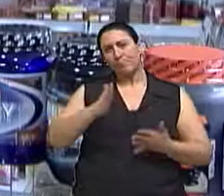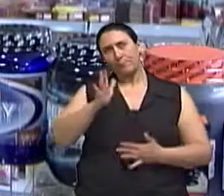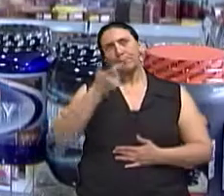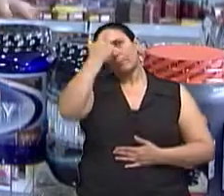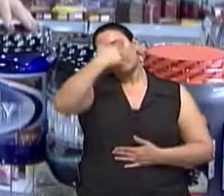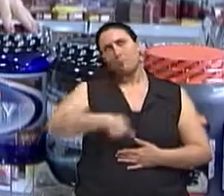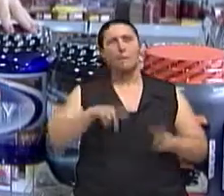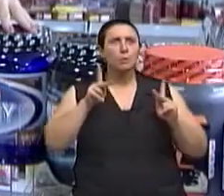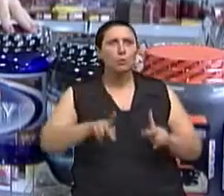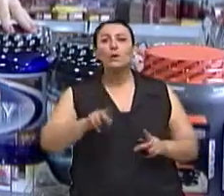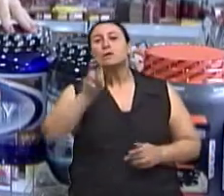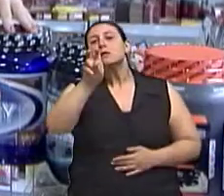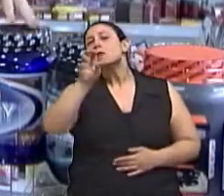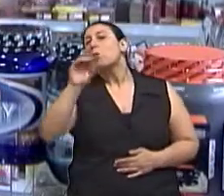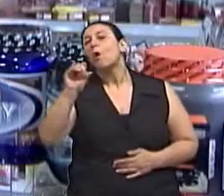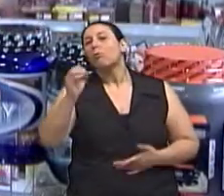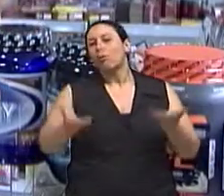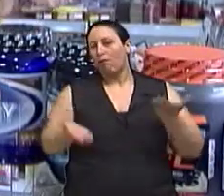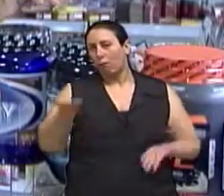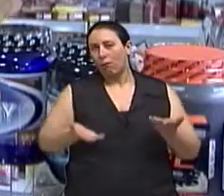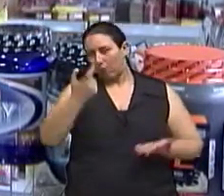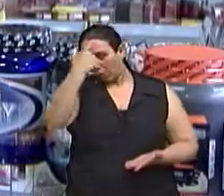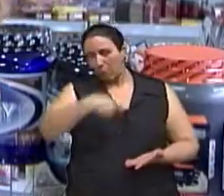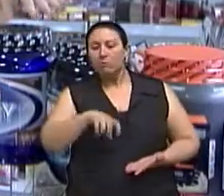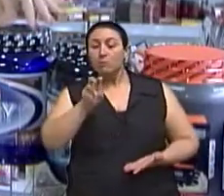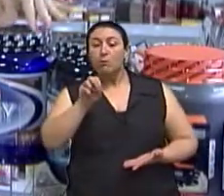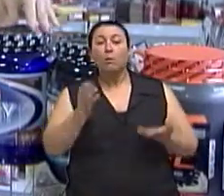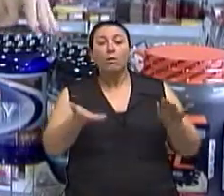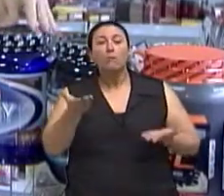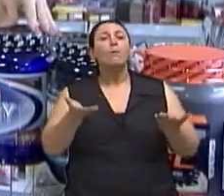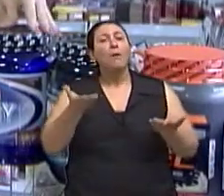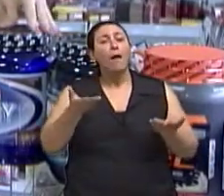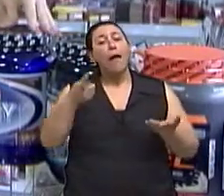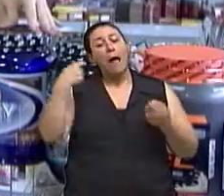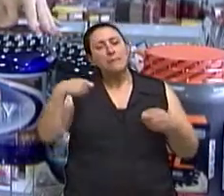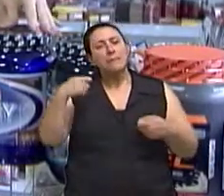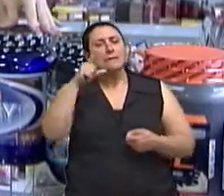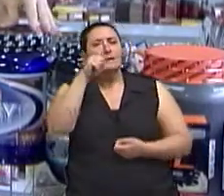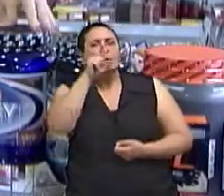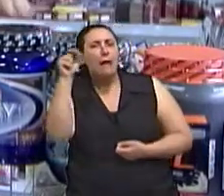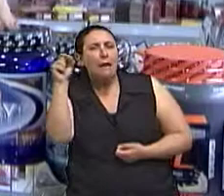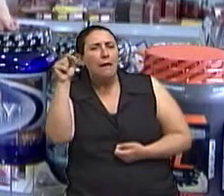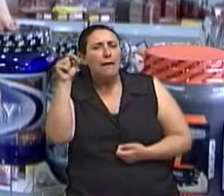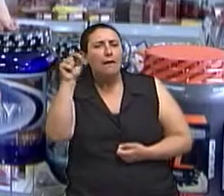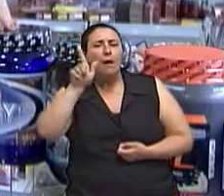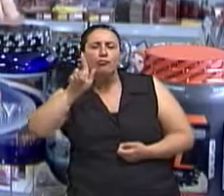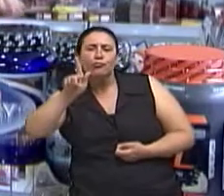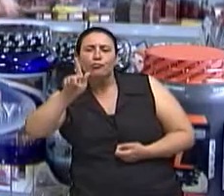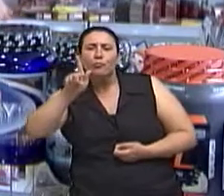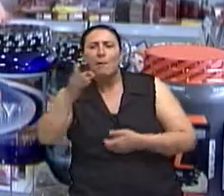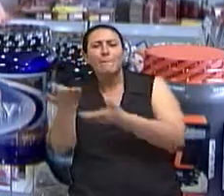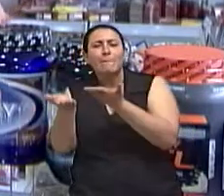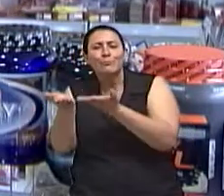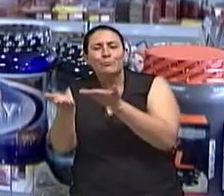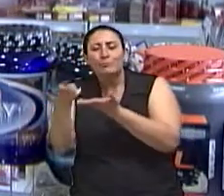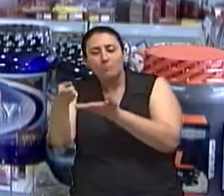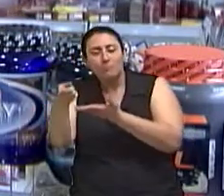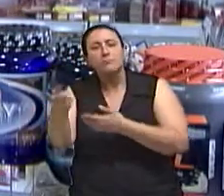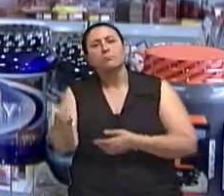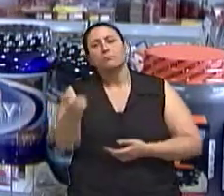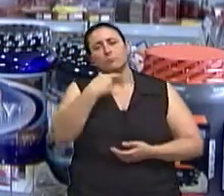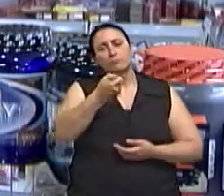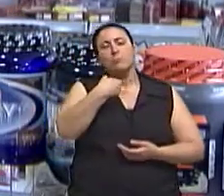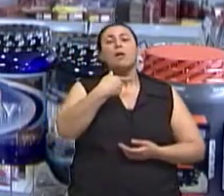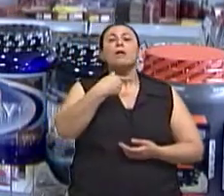uma pessoa de 50 quilos vai consumir 100 gramas de proteína ao dia, no máximo. Esse é o limite de